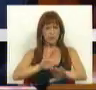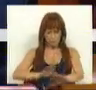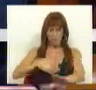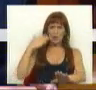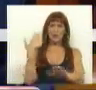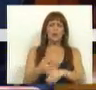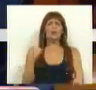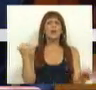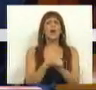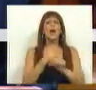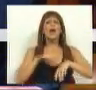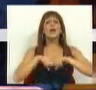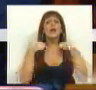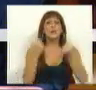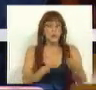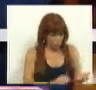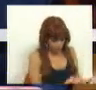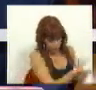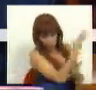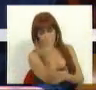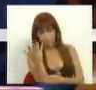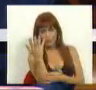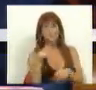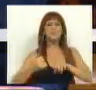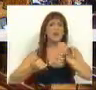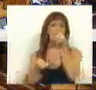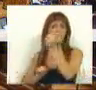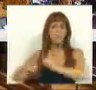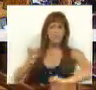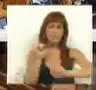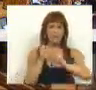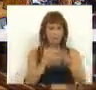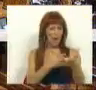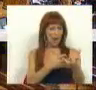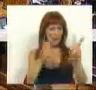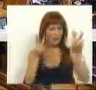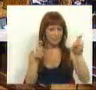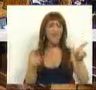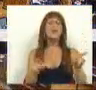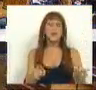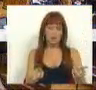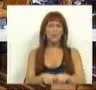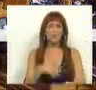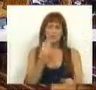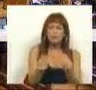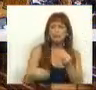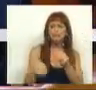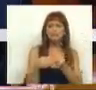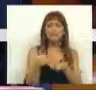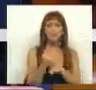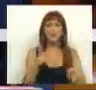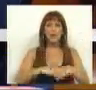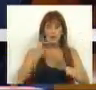reforço da ação social. Este movimento foi complementado